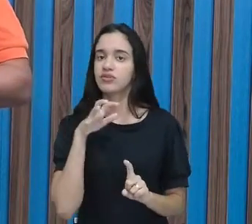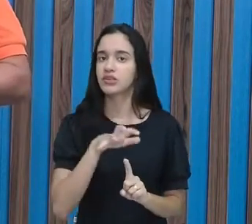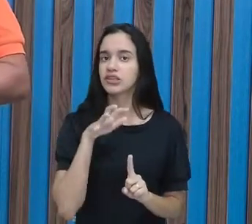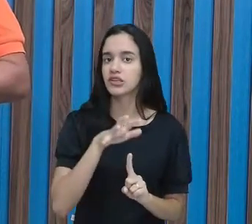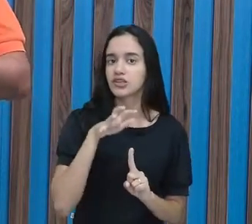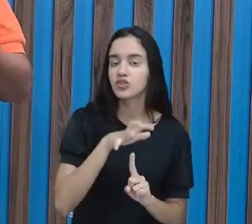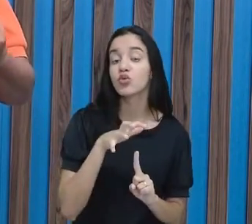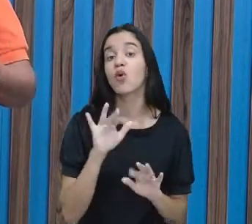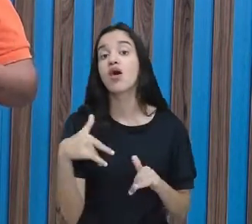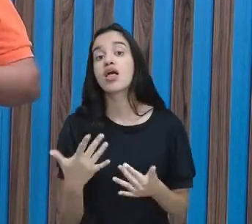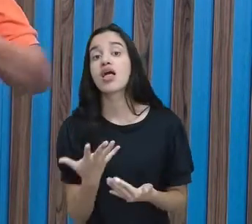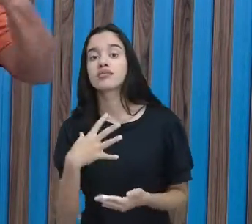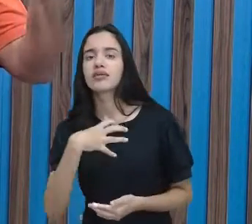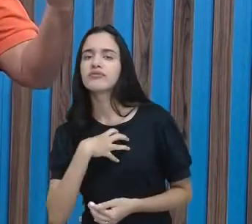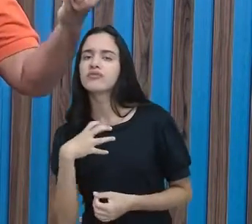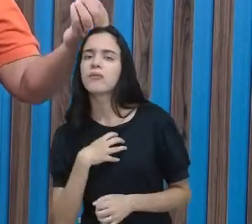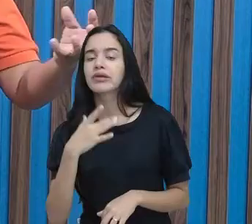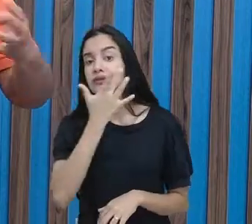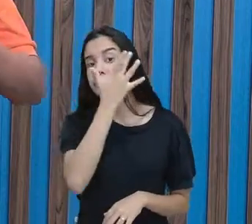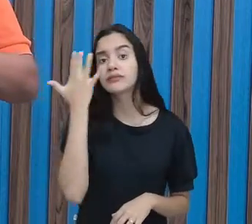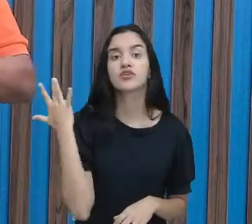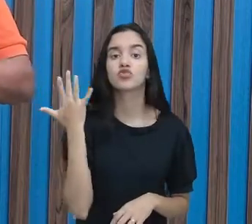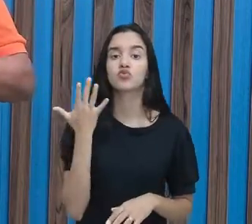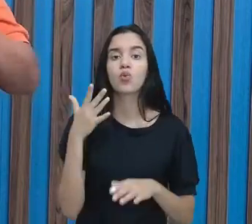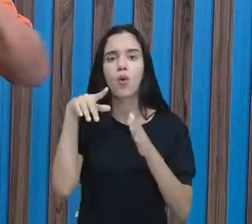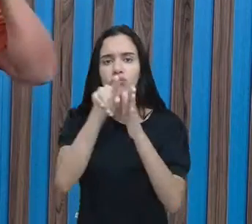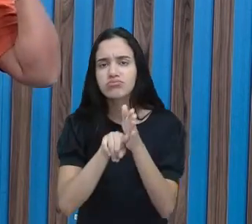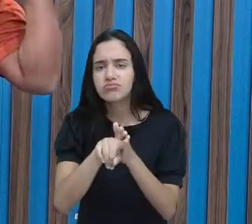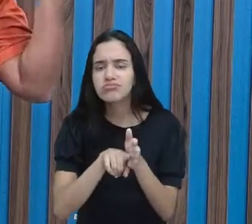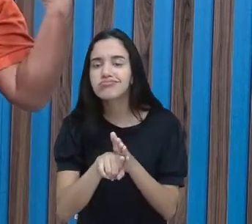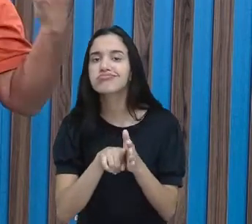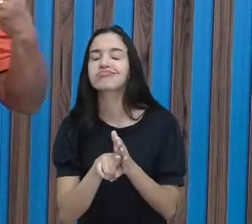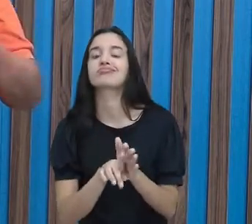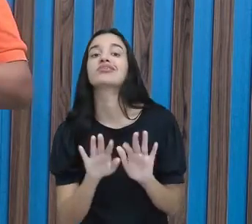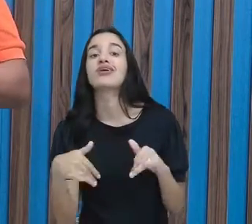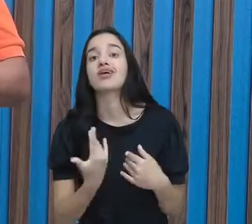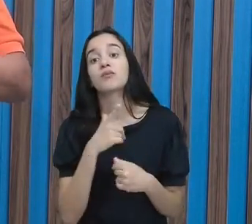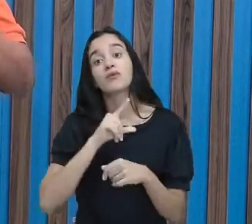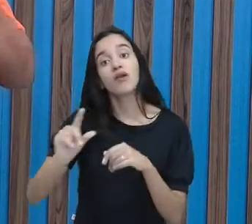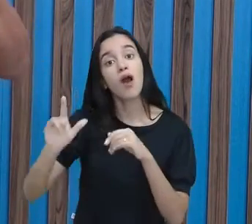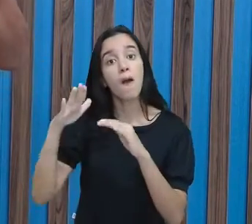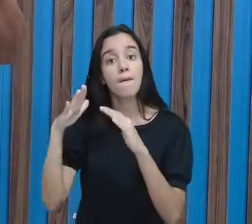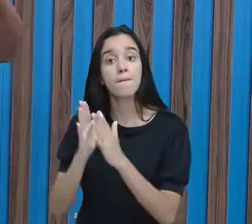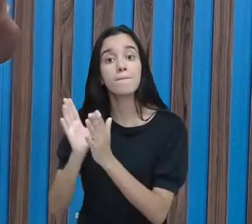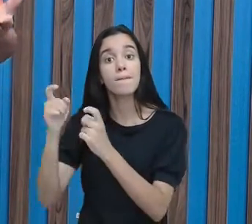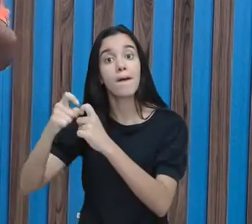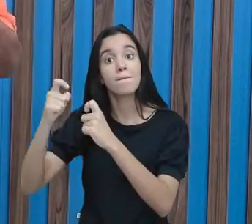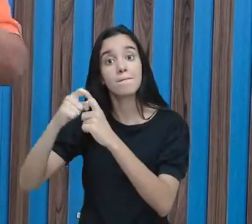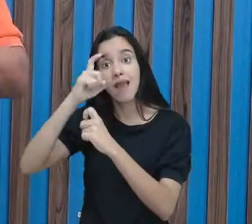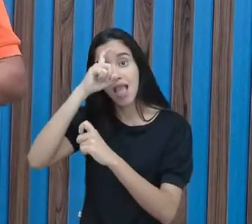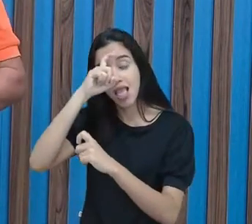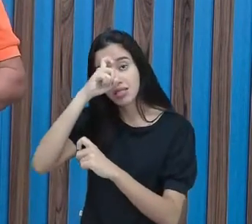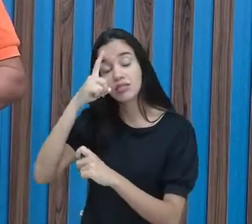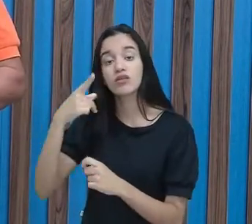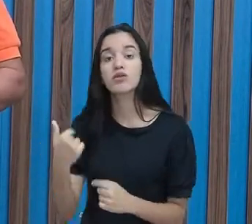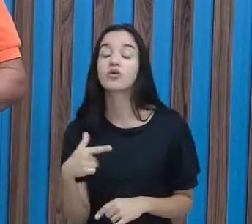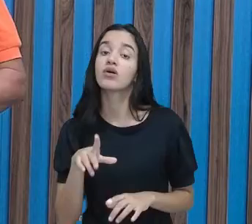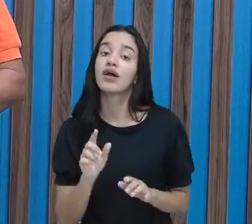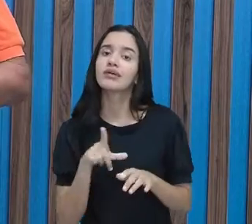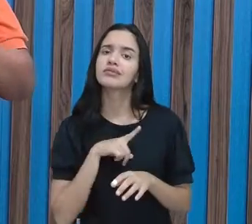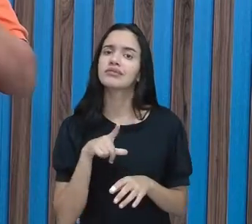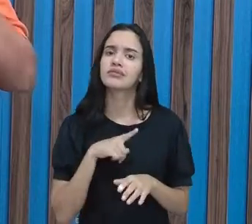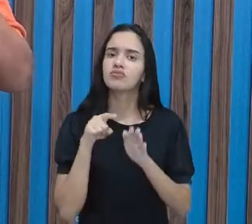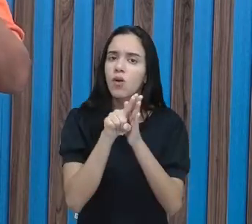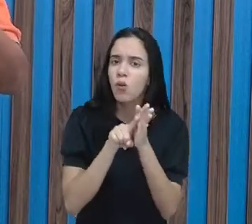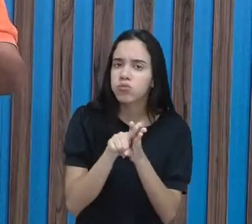na maneira como as pessoas se consultam, como as pessoas vão ao médico ou como as pessoas têm uma consulta com o